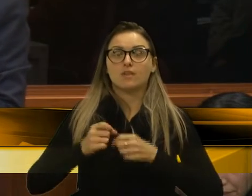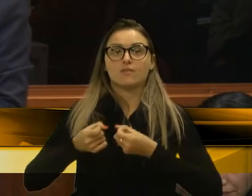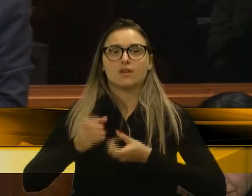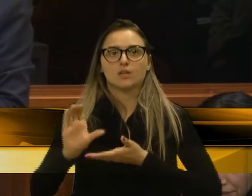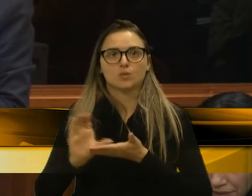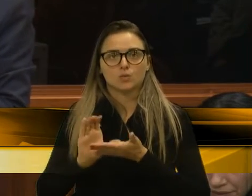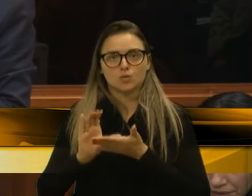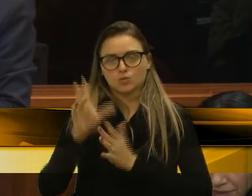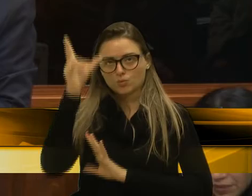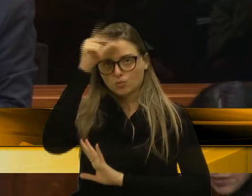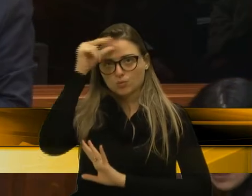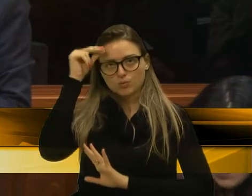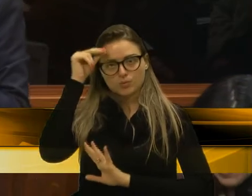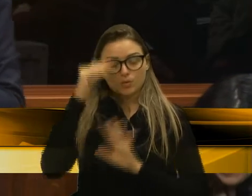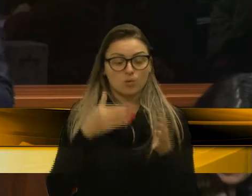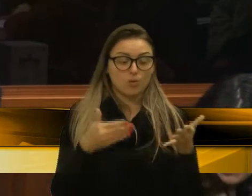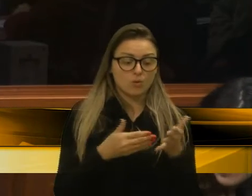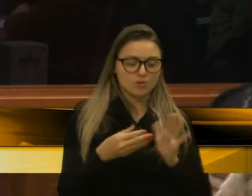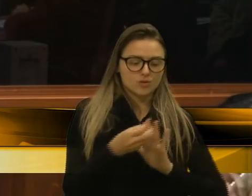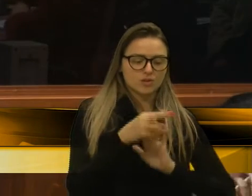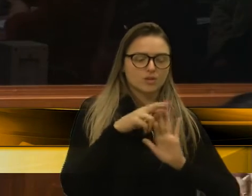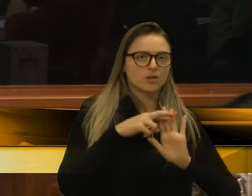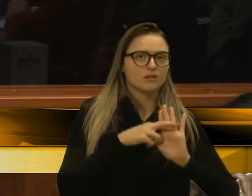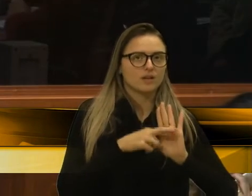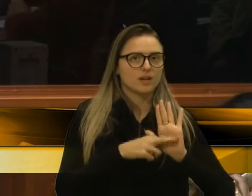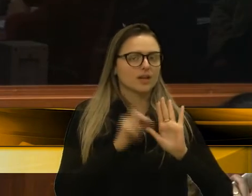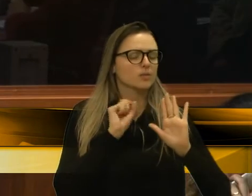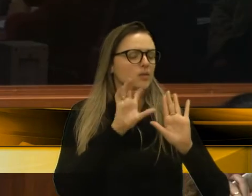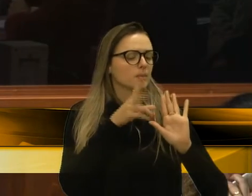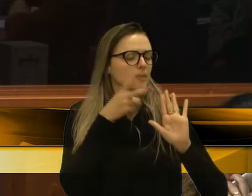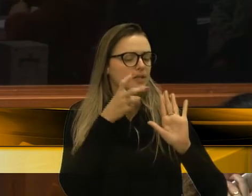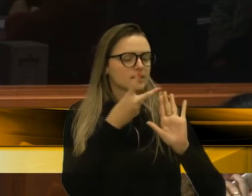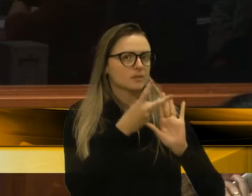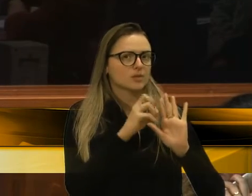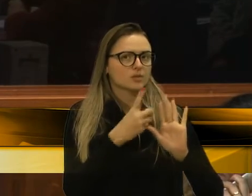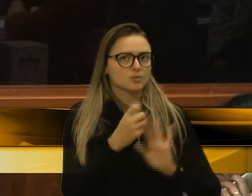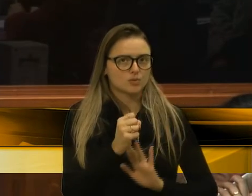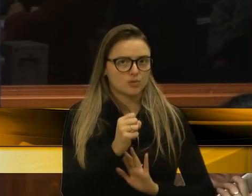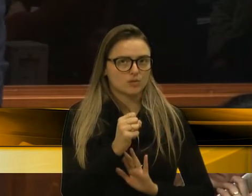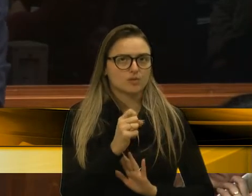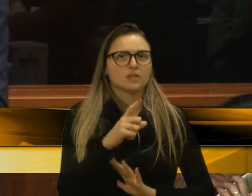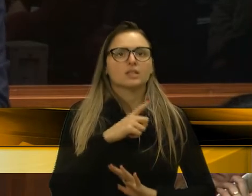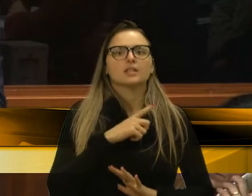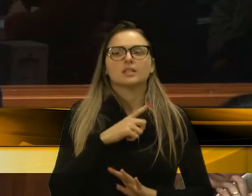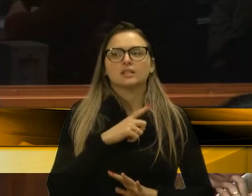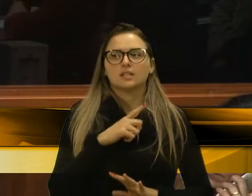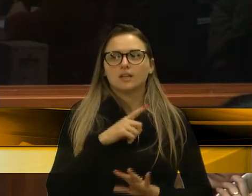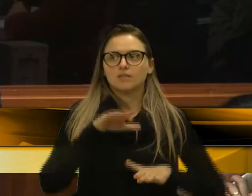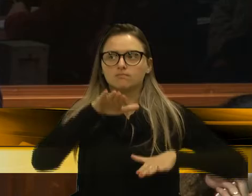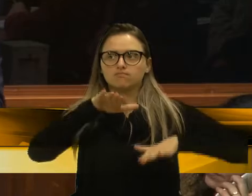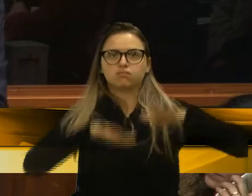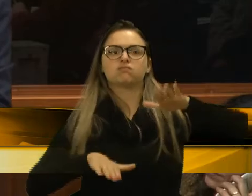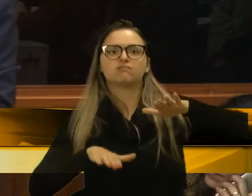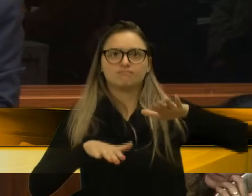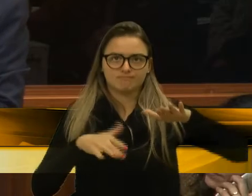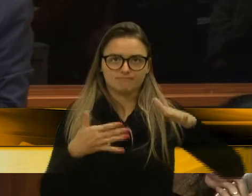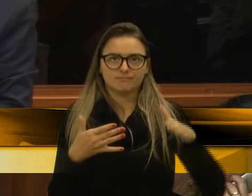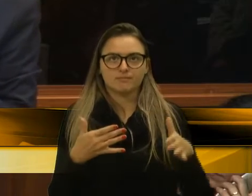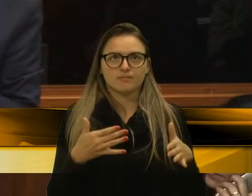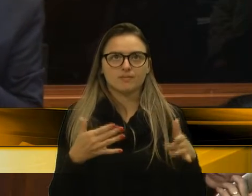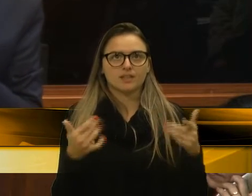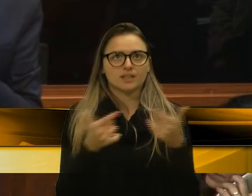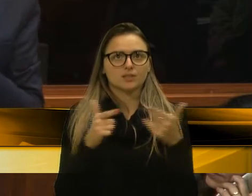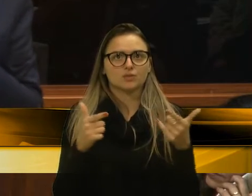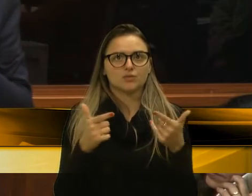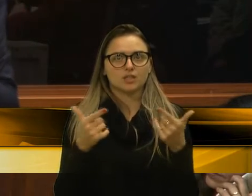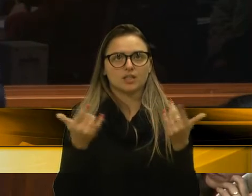entanto, com a atual regra, o que nós verificamos em 2018? Que aumentou a disparidade e as condições de eleição